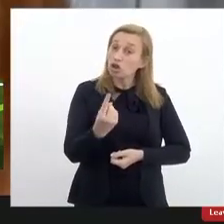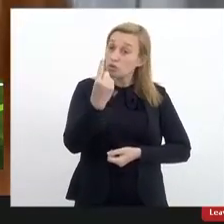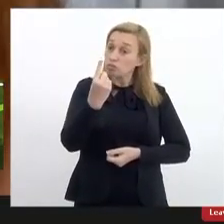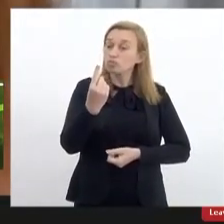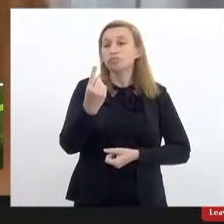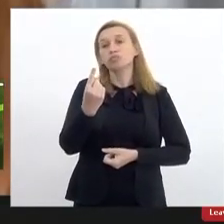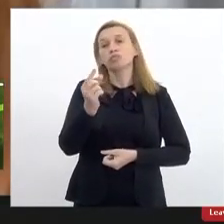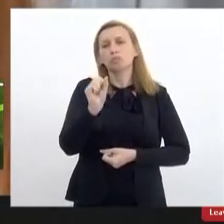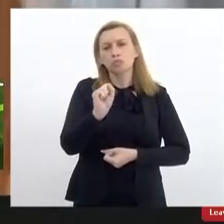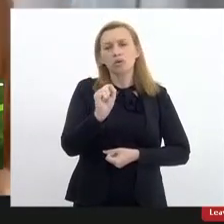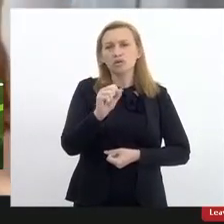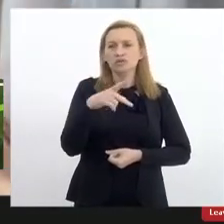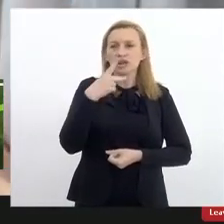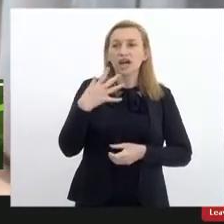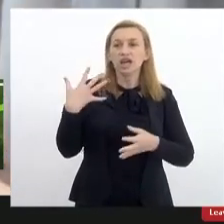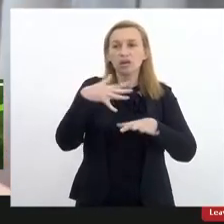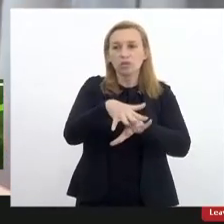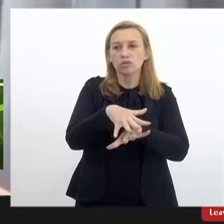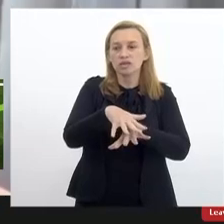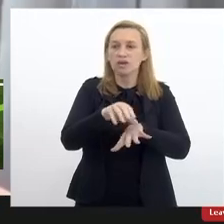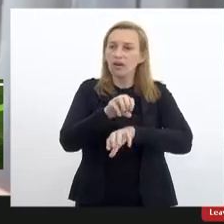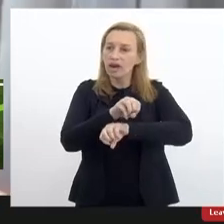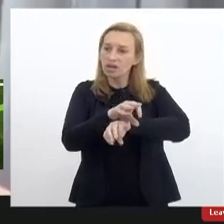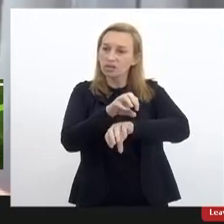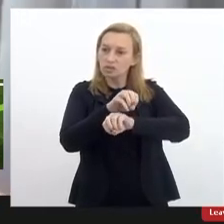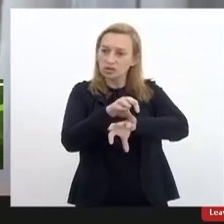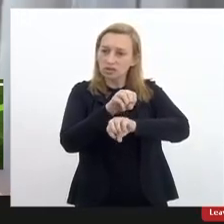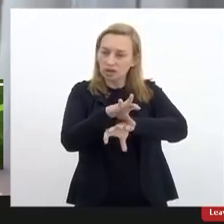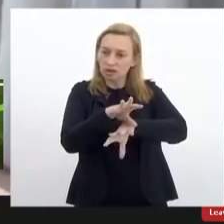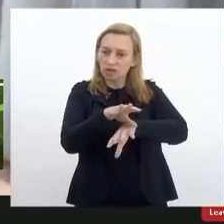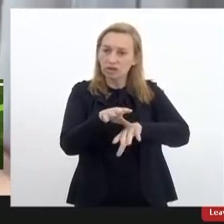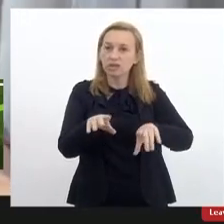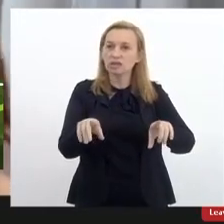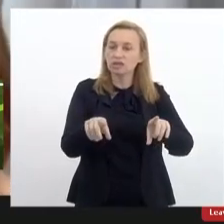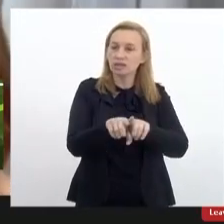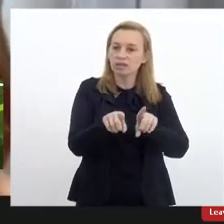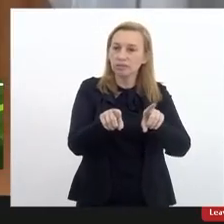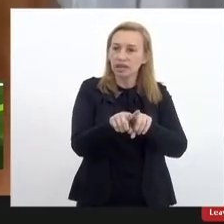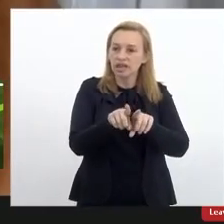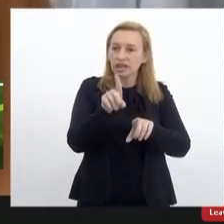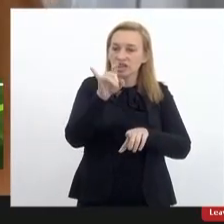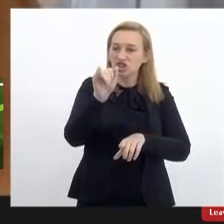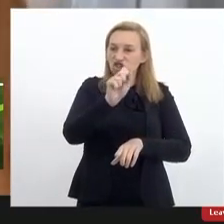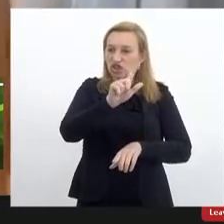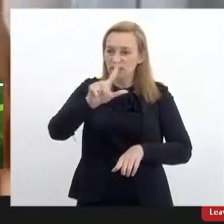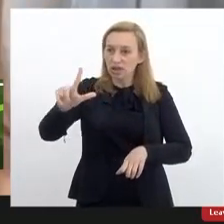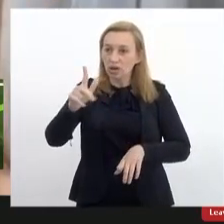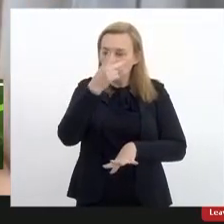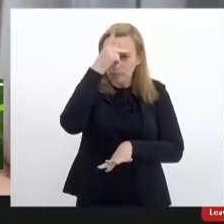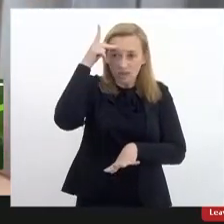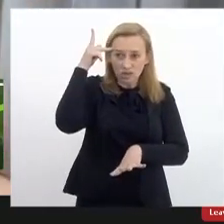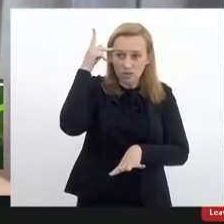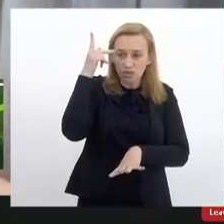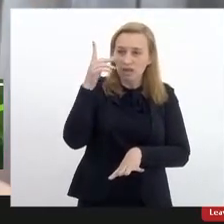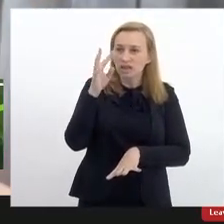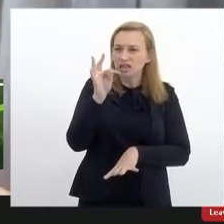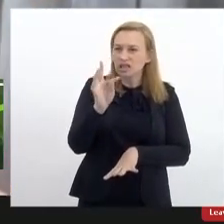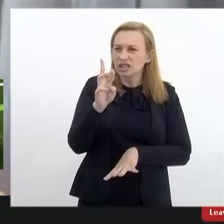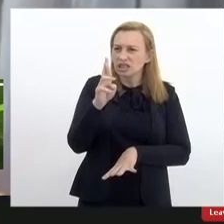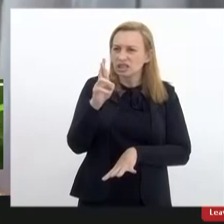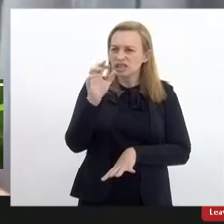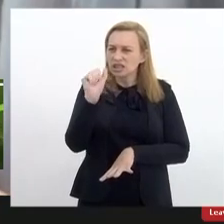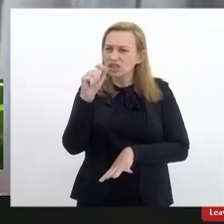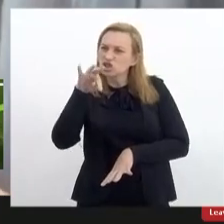respeito à inclusão educacional e digital de pessoas com transtornos globais de